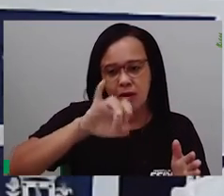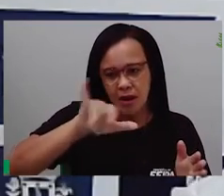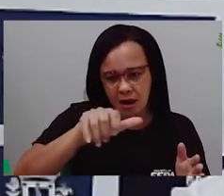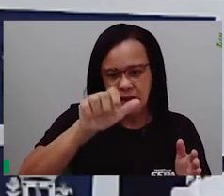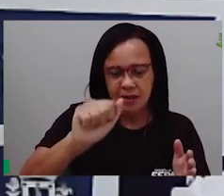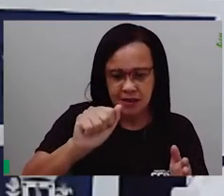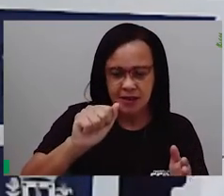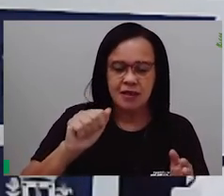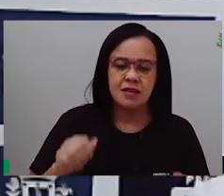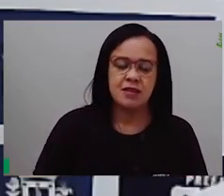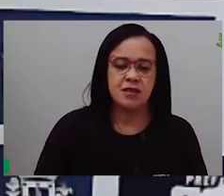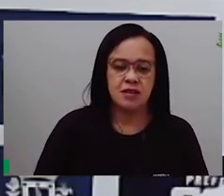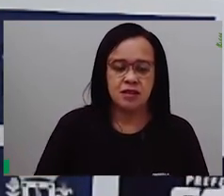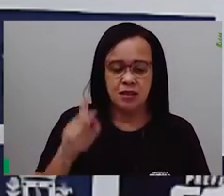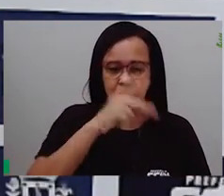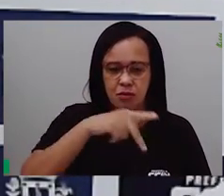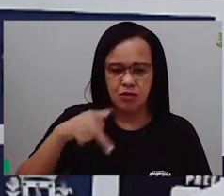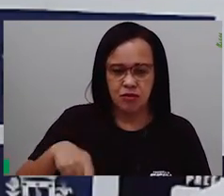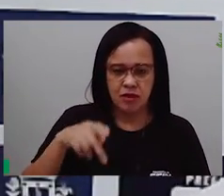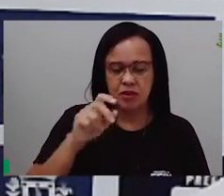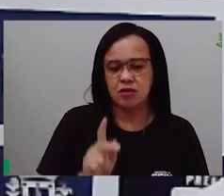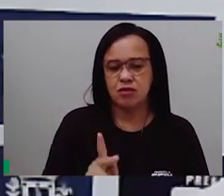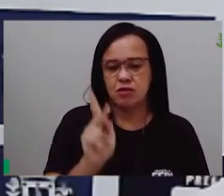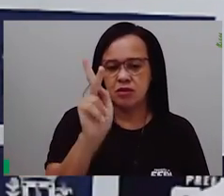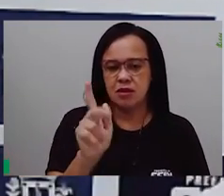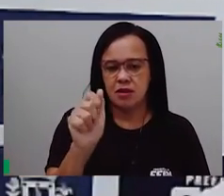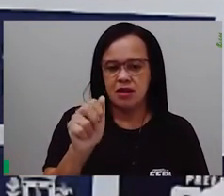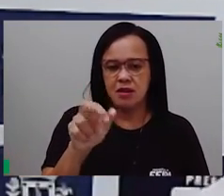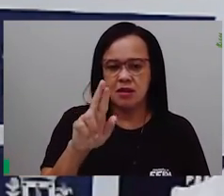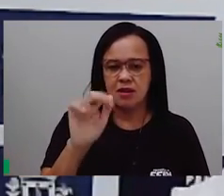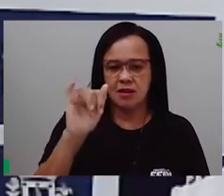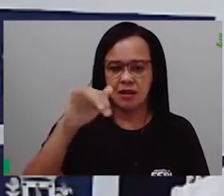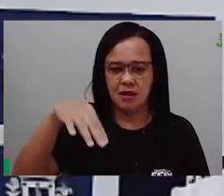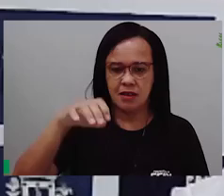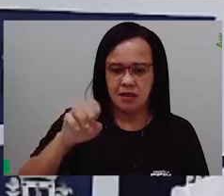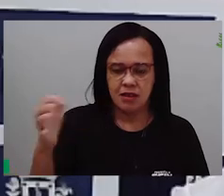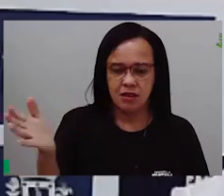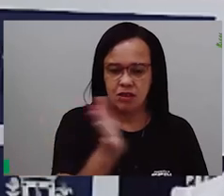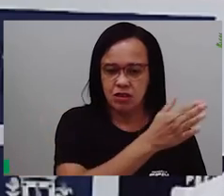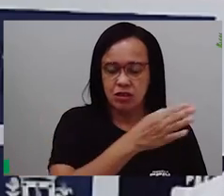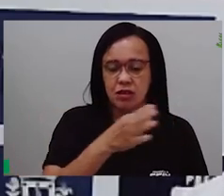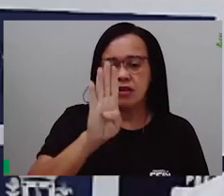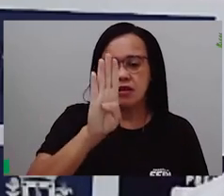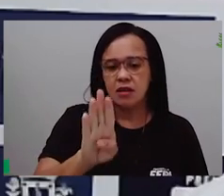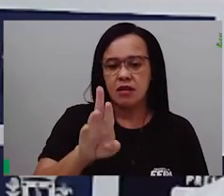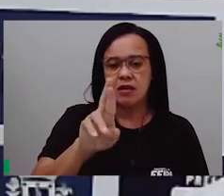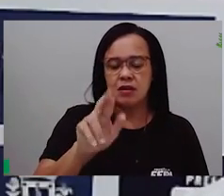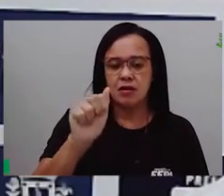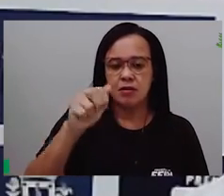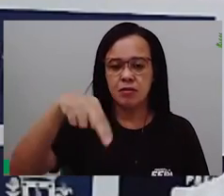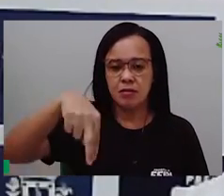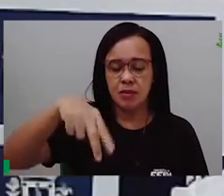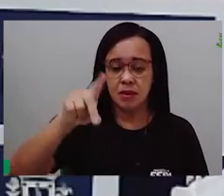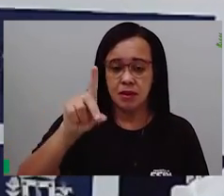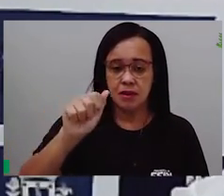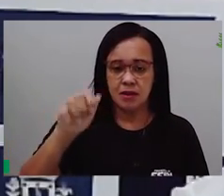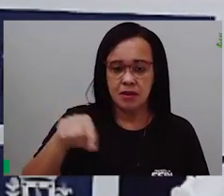Gondano. A nossa aula de hoje tem como tema diversidade biológica.